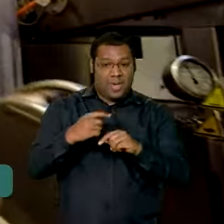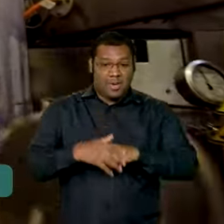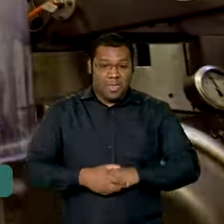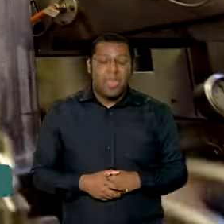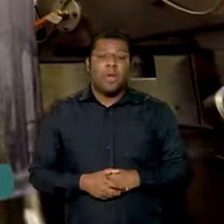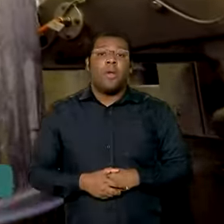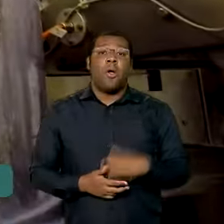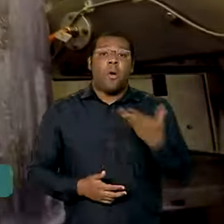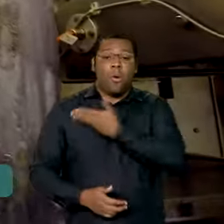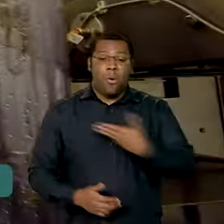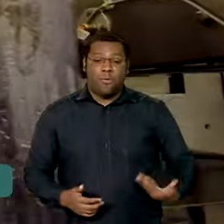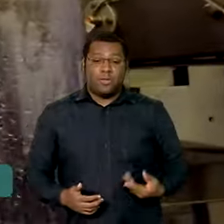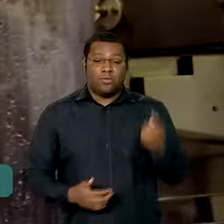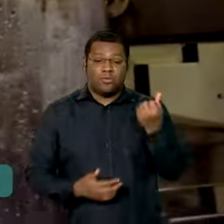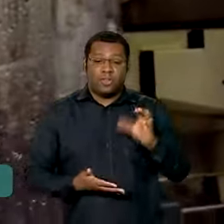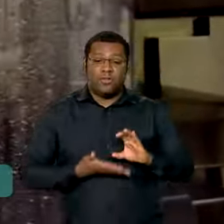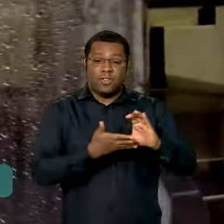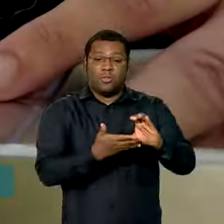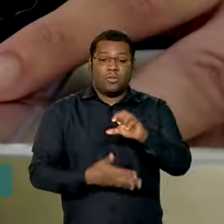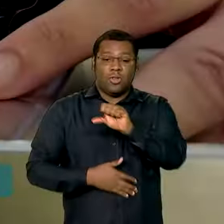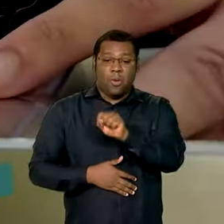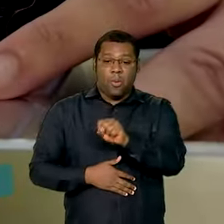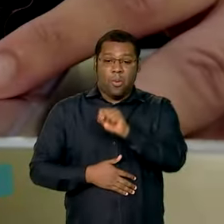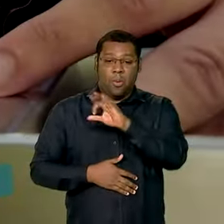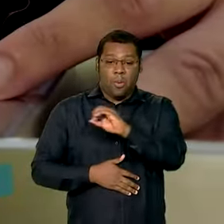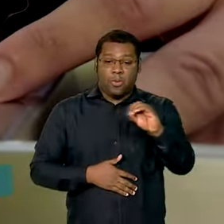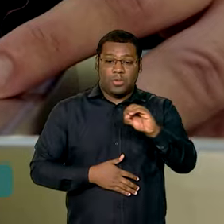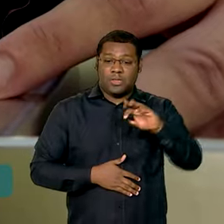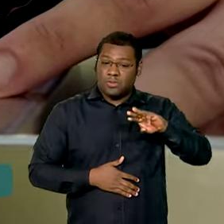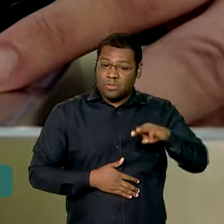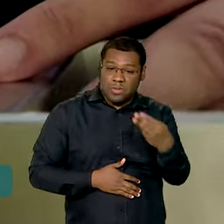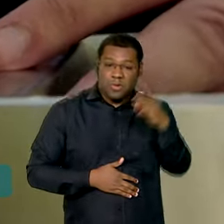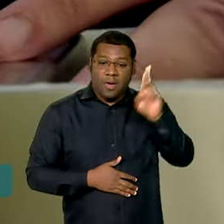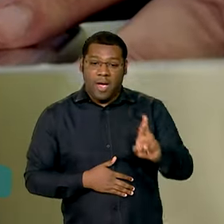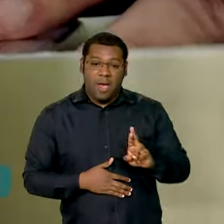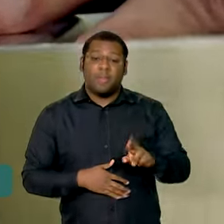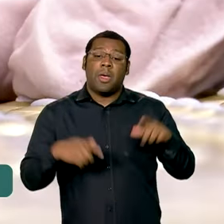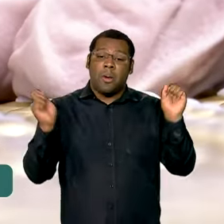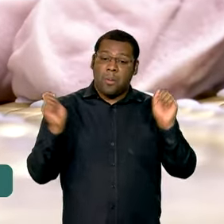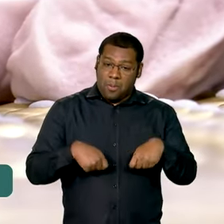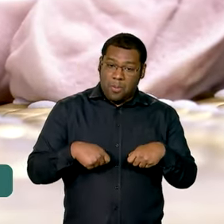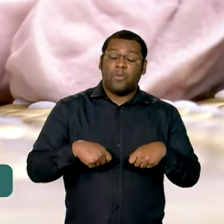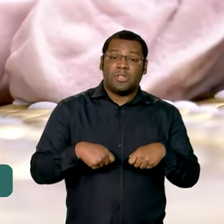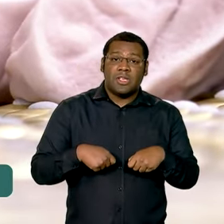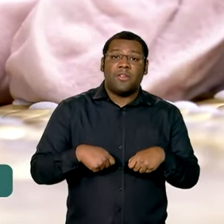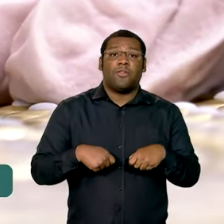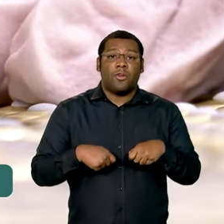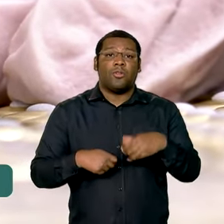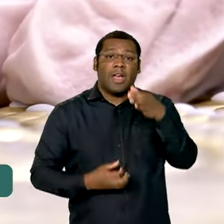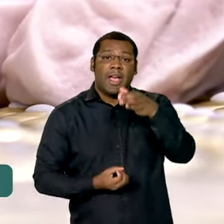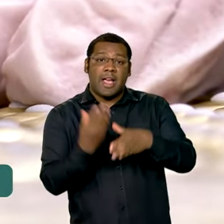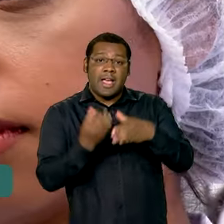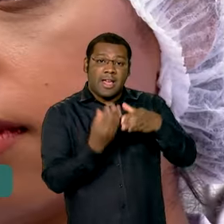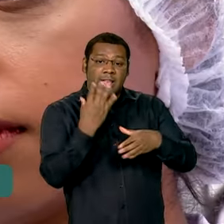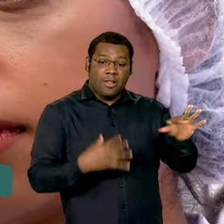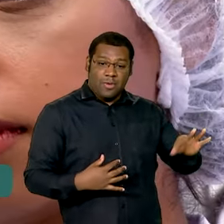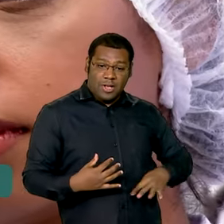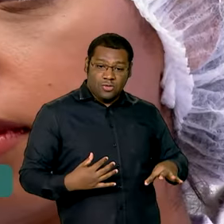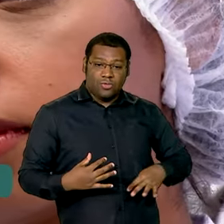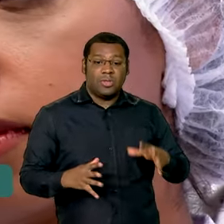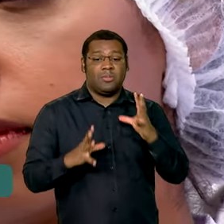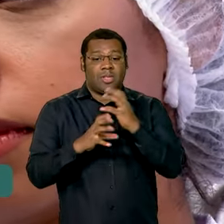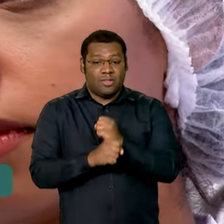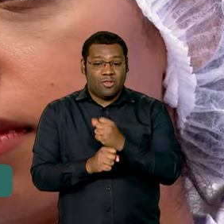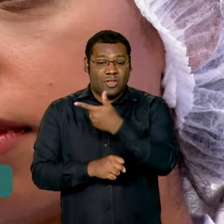milhões de reais em investimentos, e uma capacidade de produção de 20 milhões de carpules, como